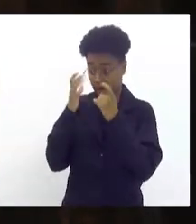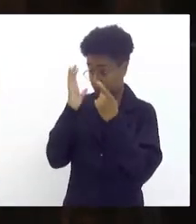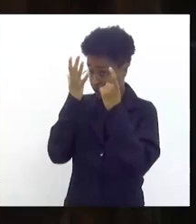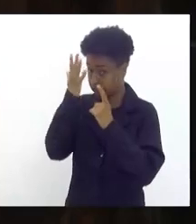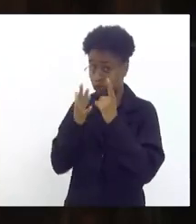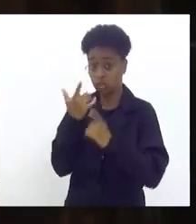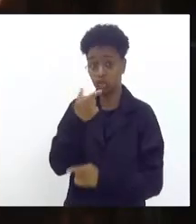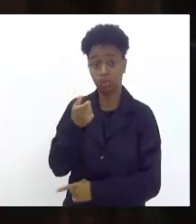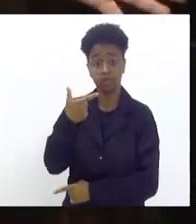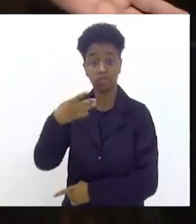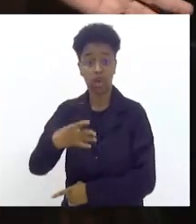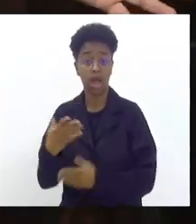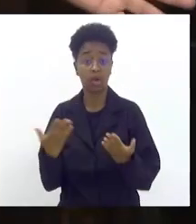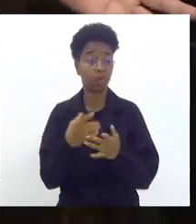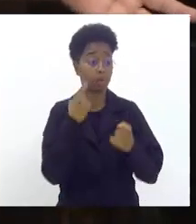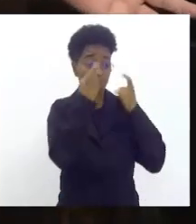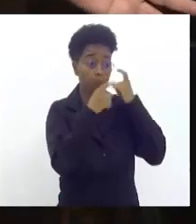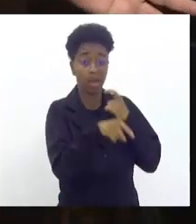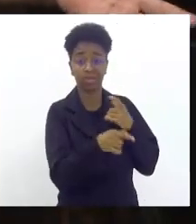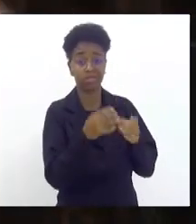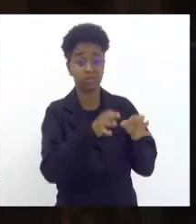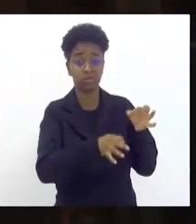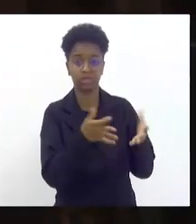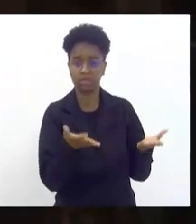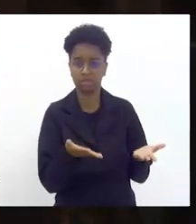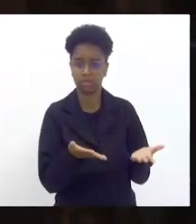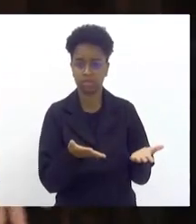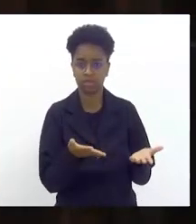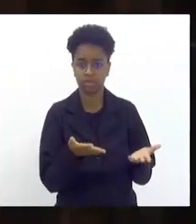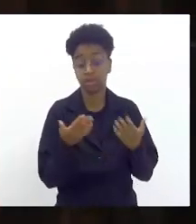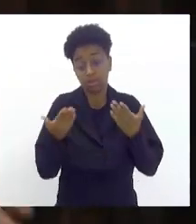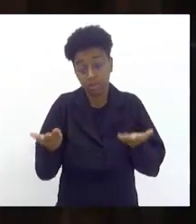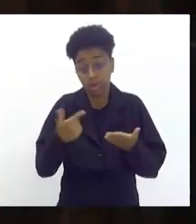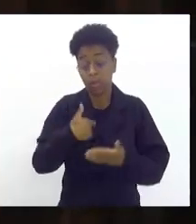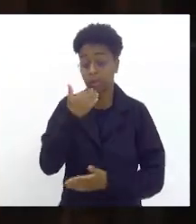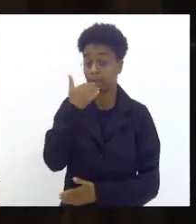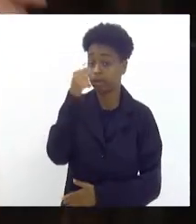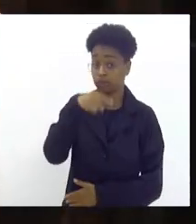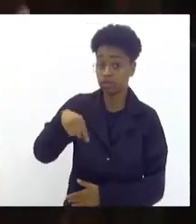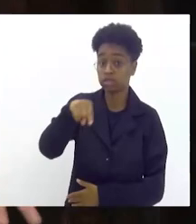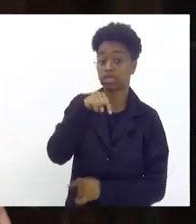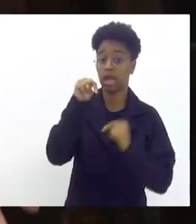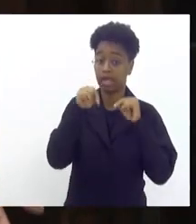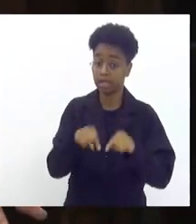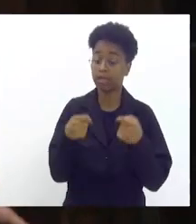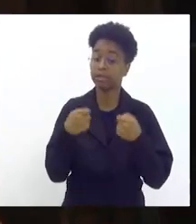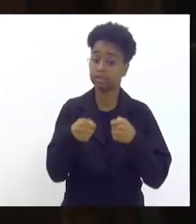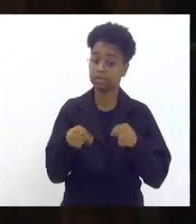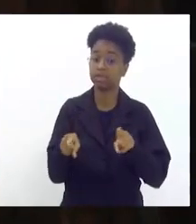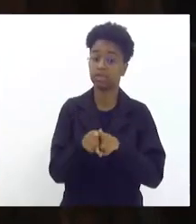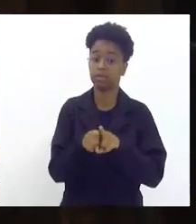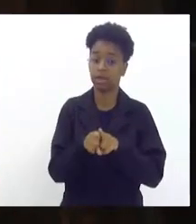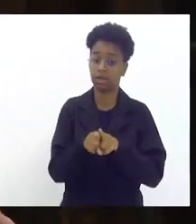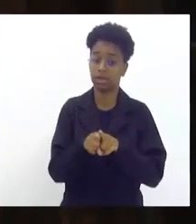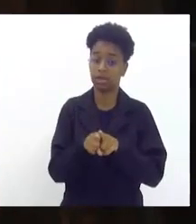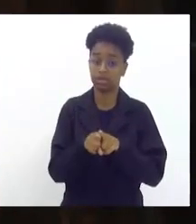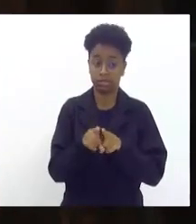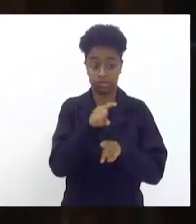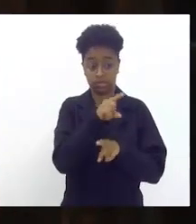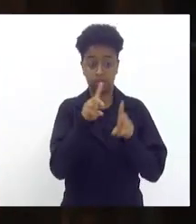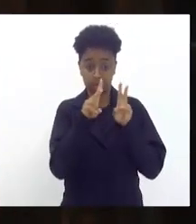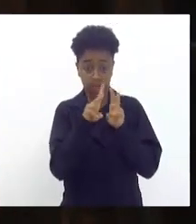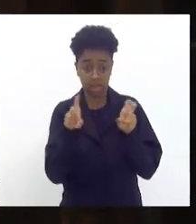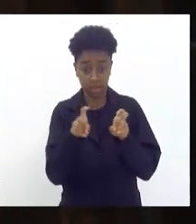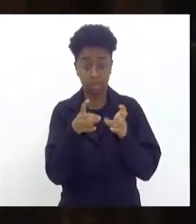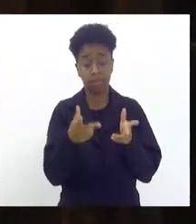2024 estou preocupado com a juíza então eu peço aqui essa casa que inclua também é a situação de